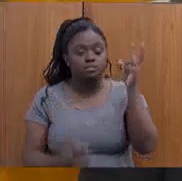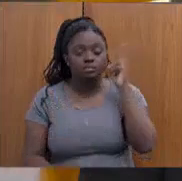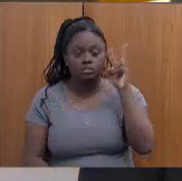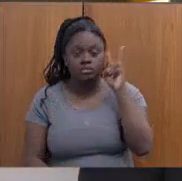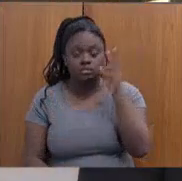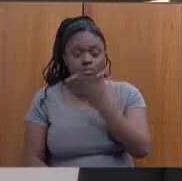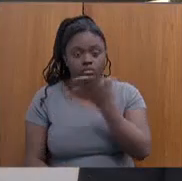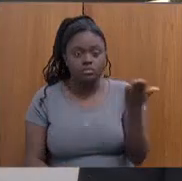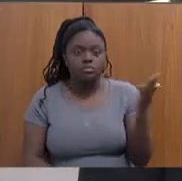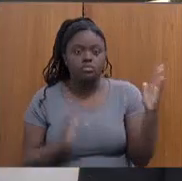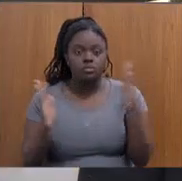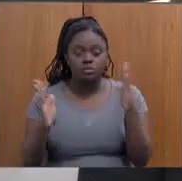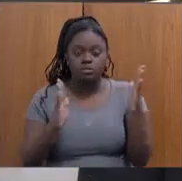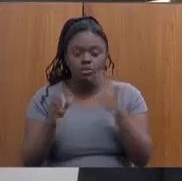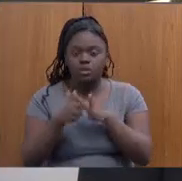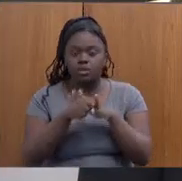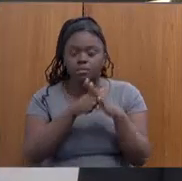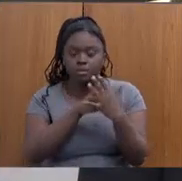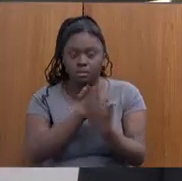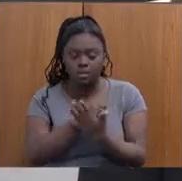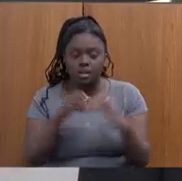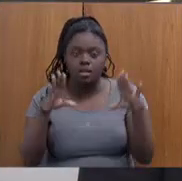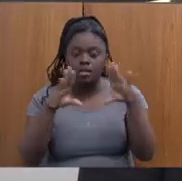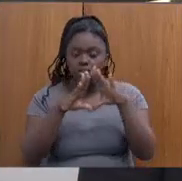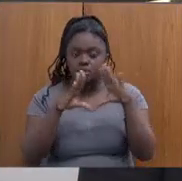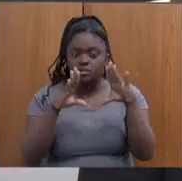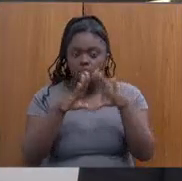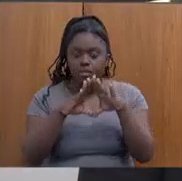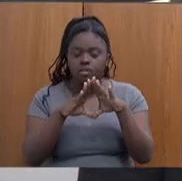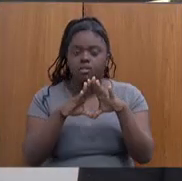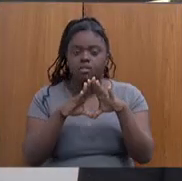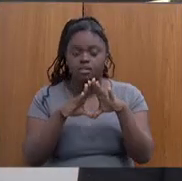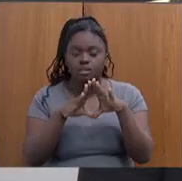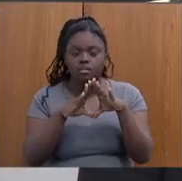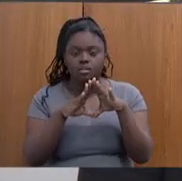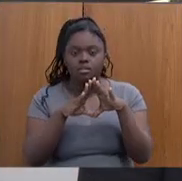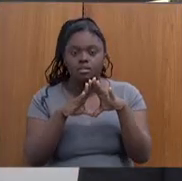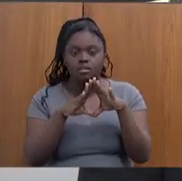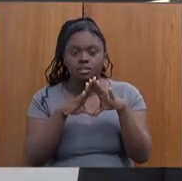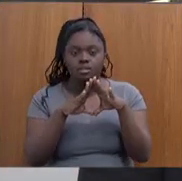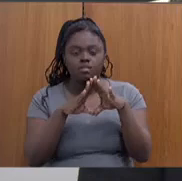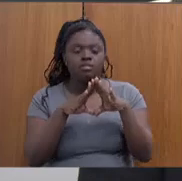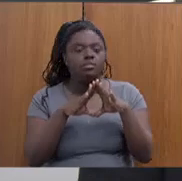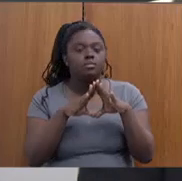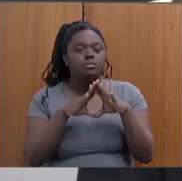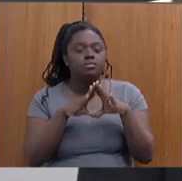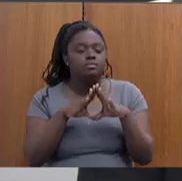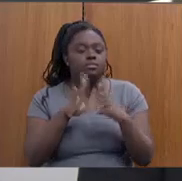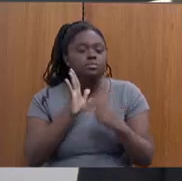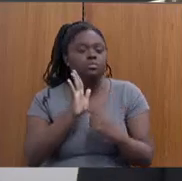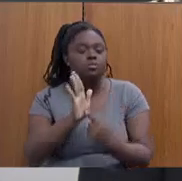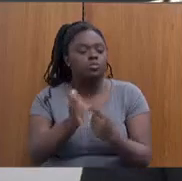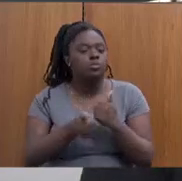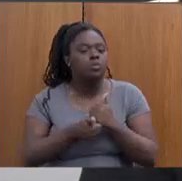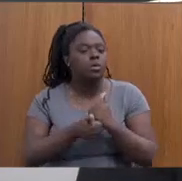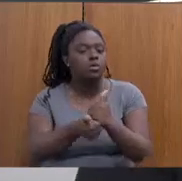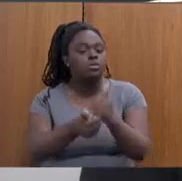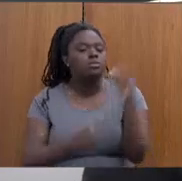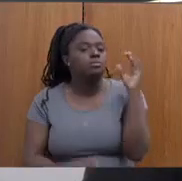pandemia, a Assembleia Legislativa aprovou um auxílio emergencial. Isso.